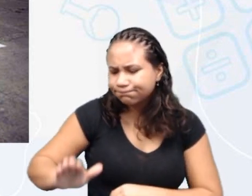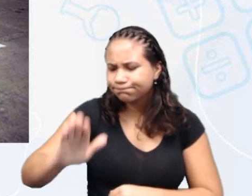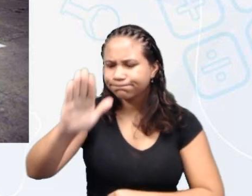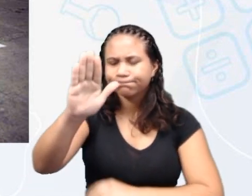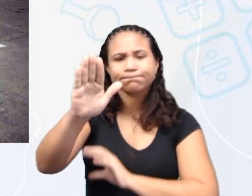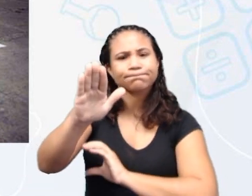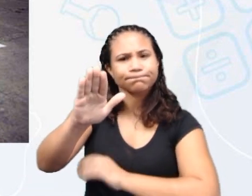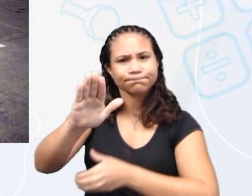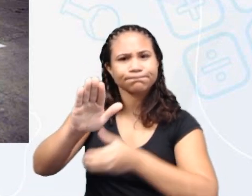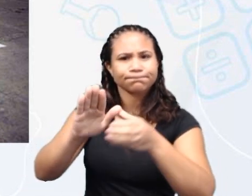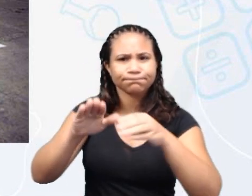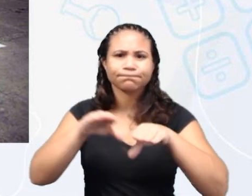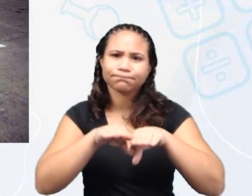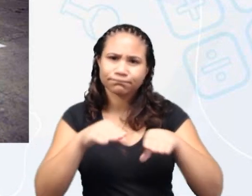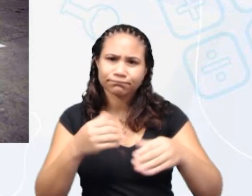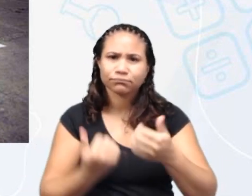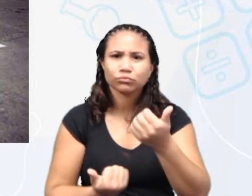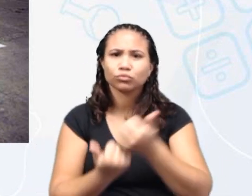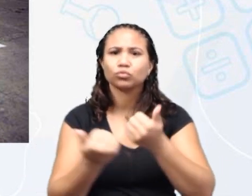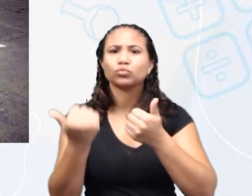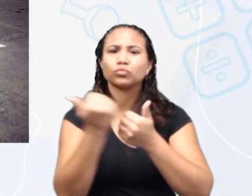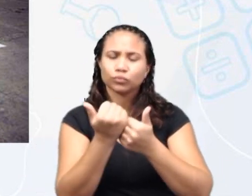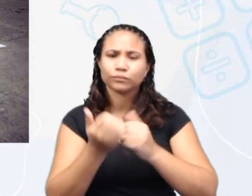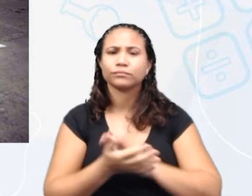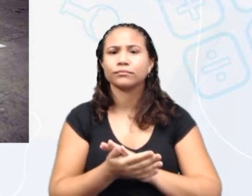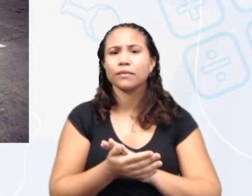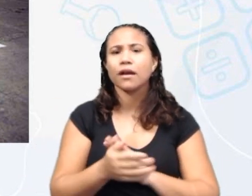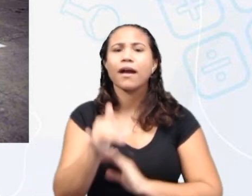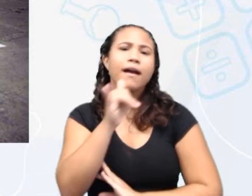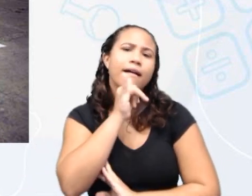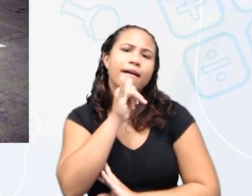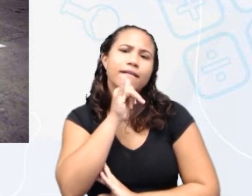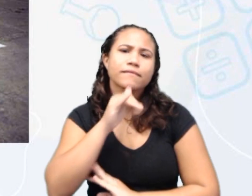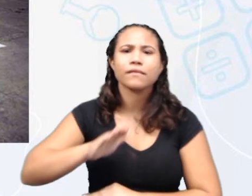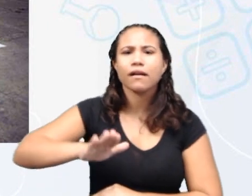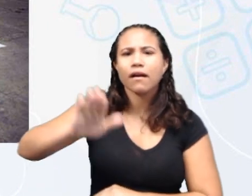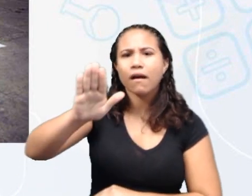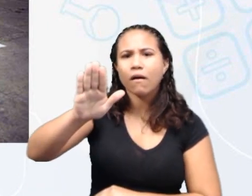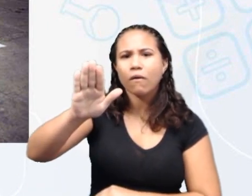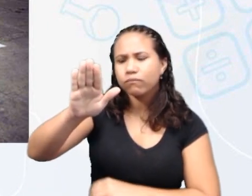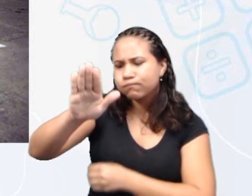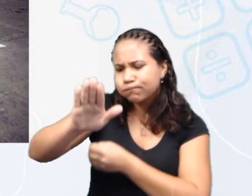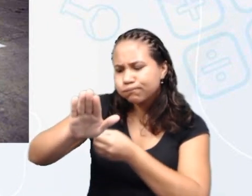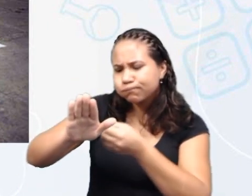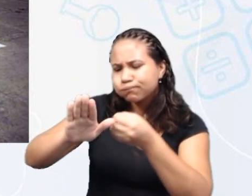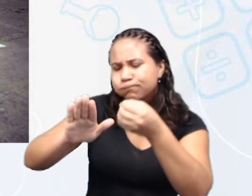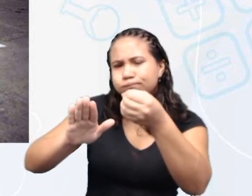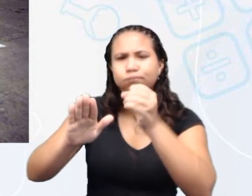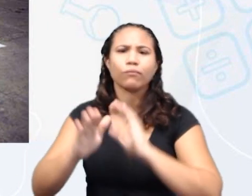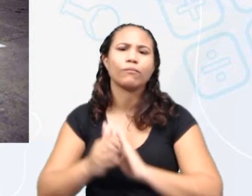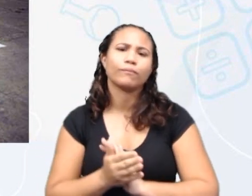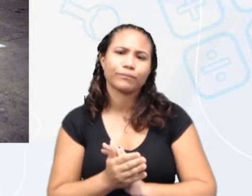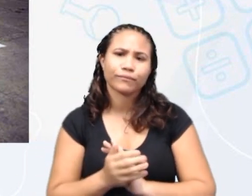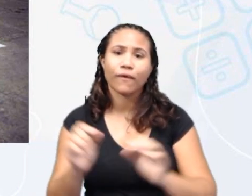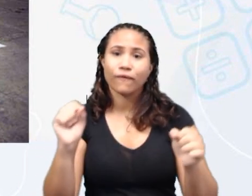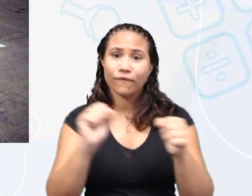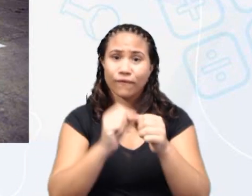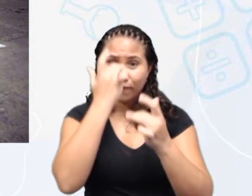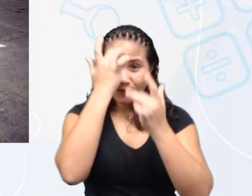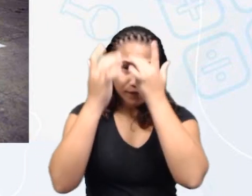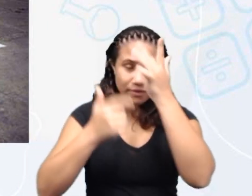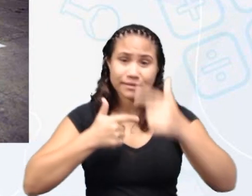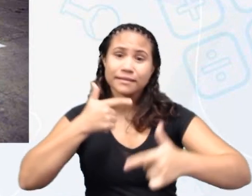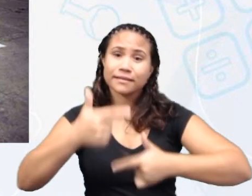superfície horizontal. Um exemplo de plano inclinado é a rampa. Ela facilita o